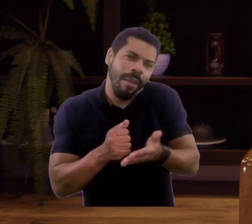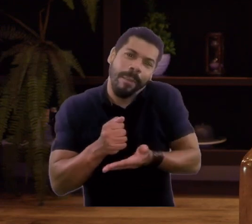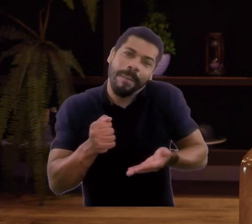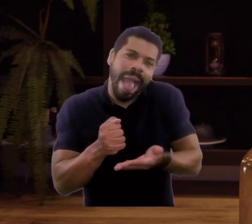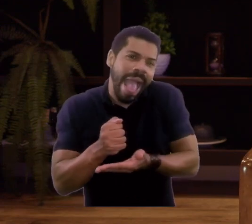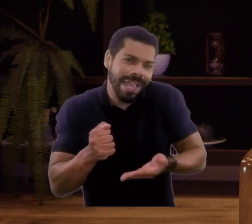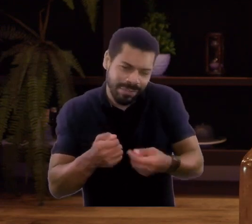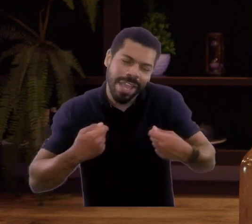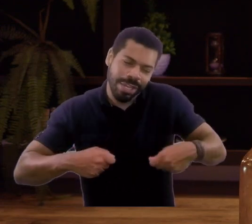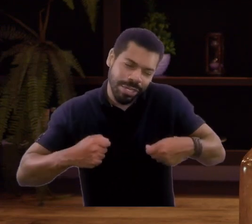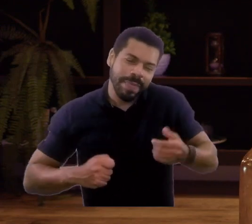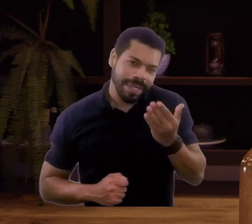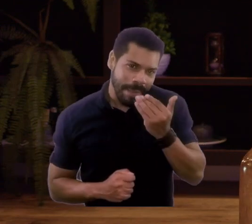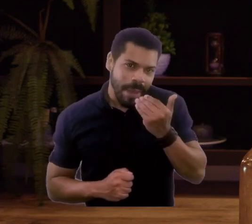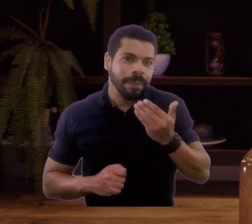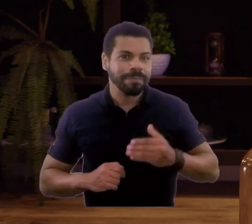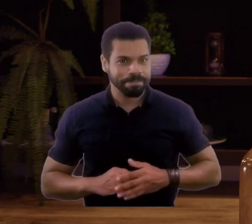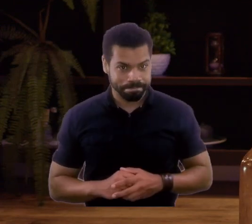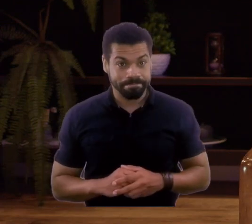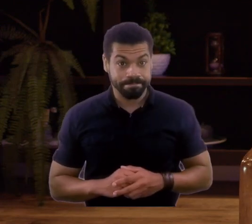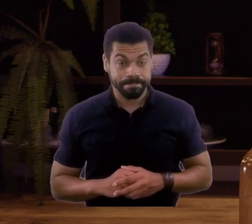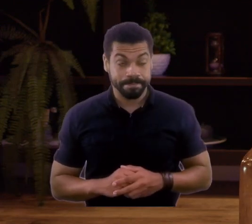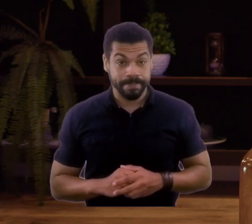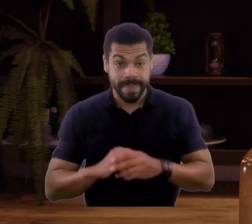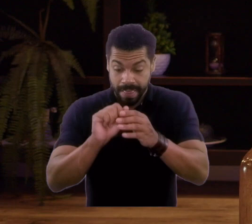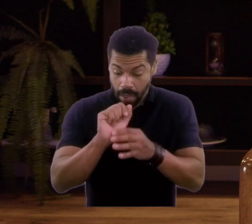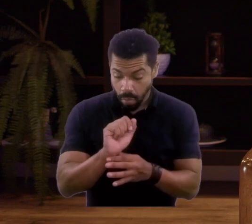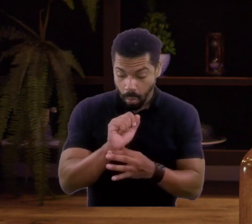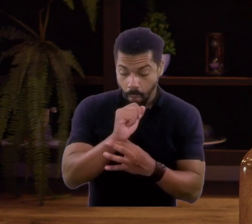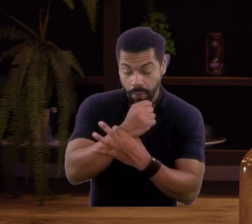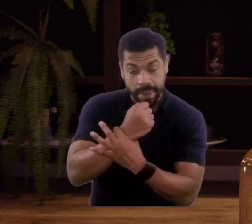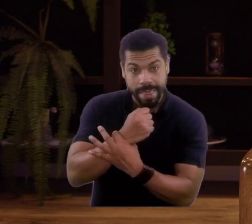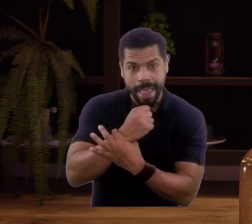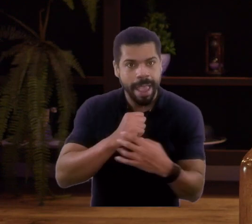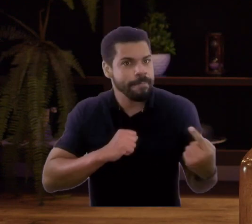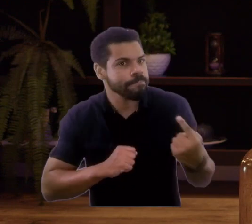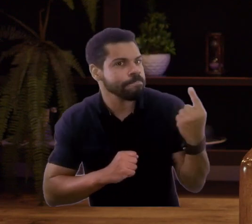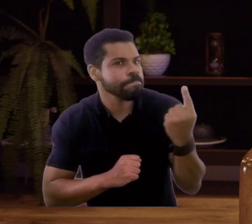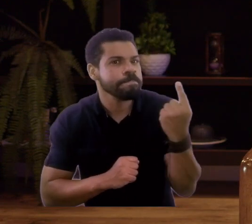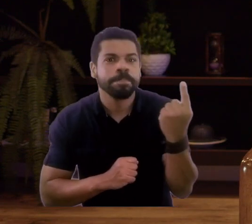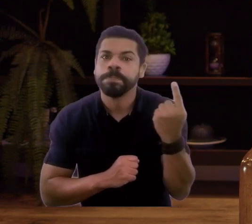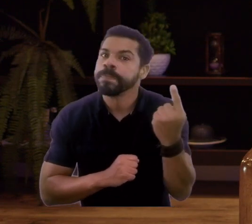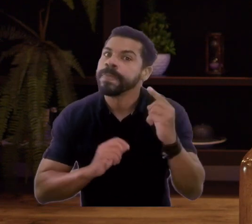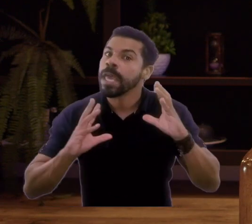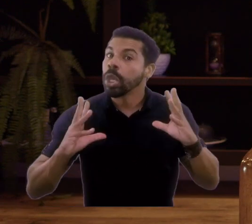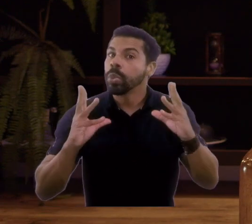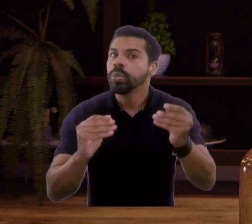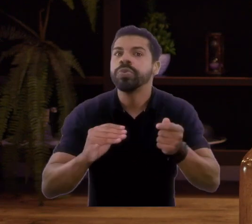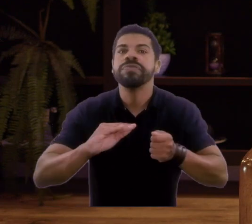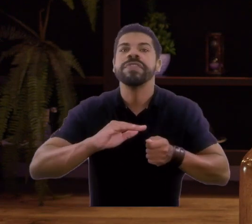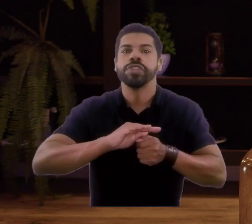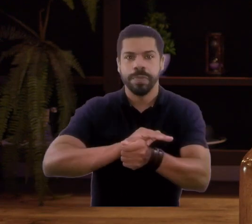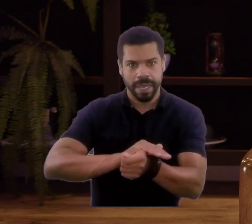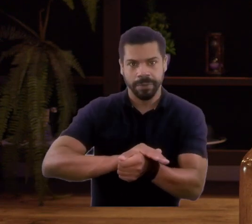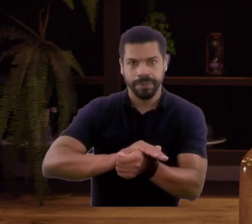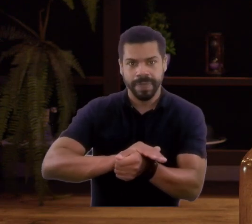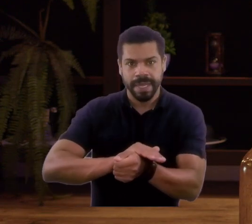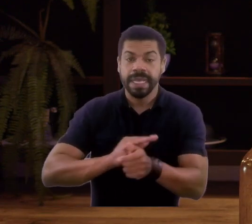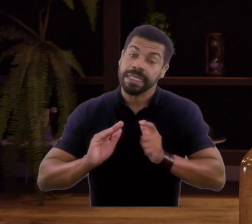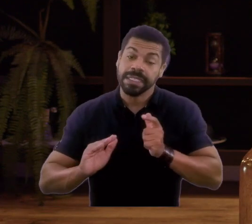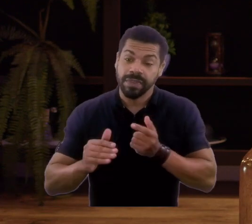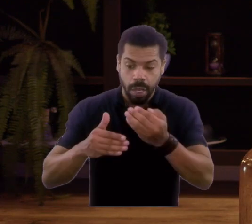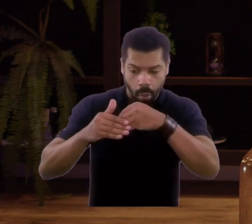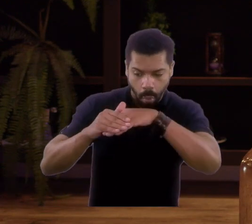almoçar, essas coisas básicas a gente precisa. Então, a formação de uma reserva de emergência é a primeira etapa de todo investidor.